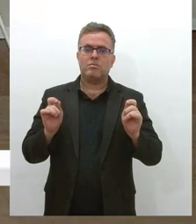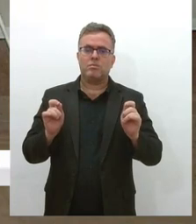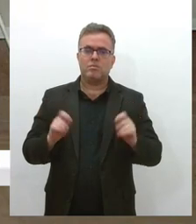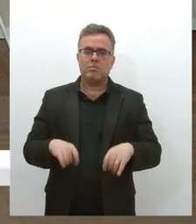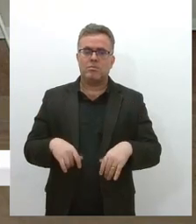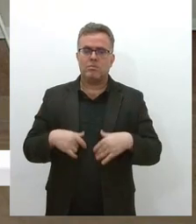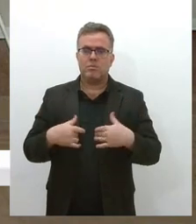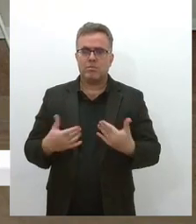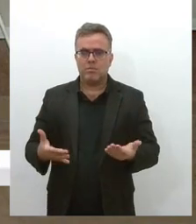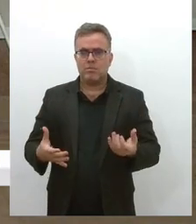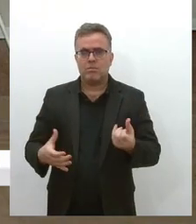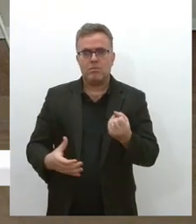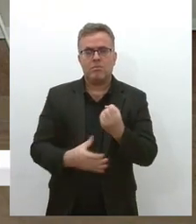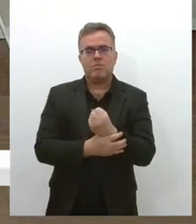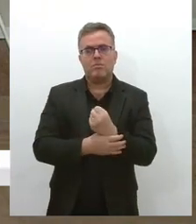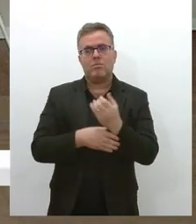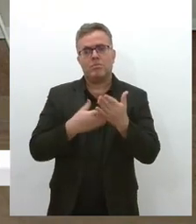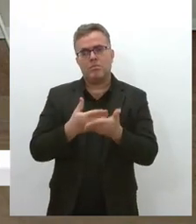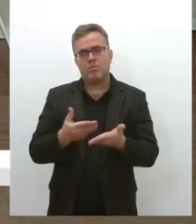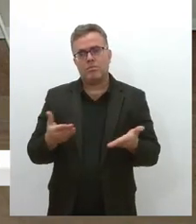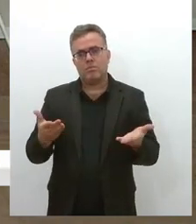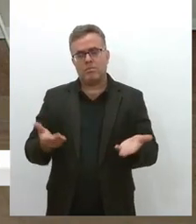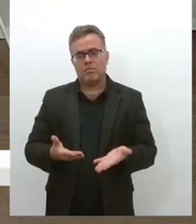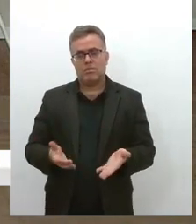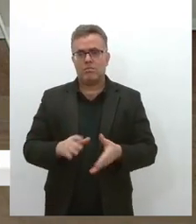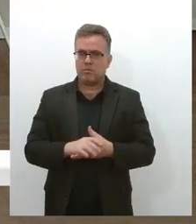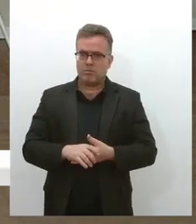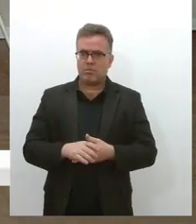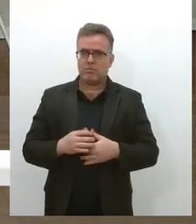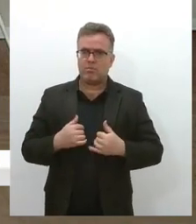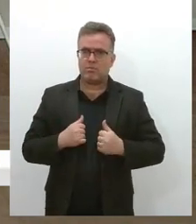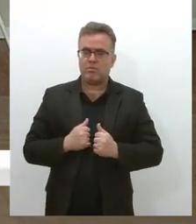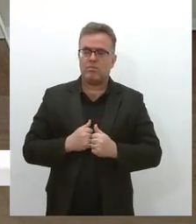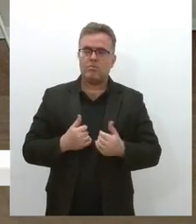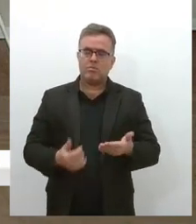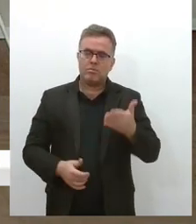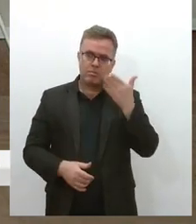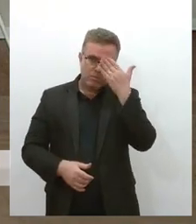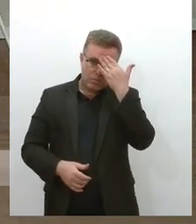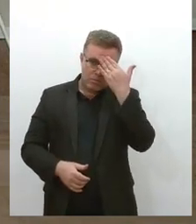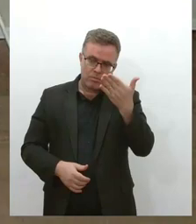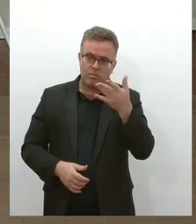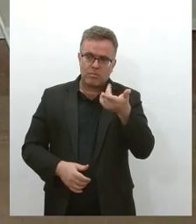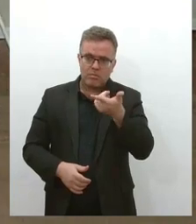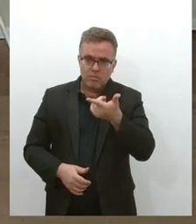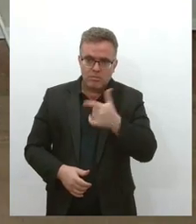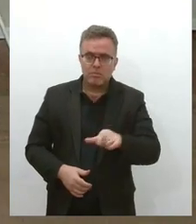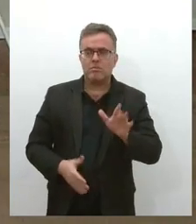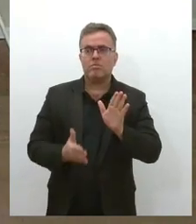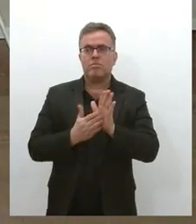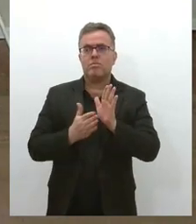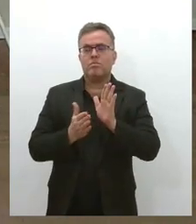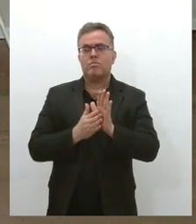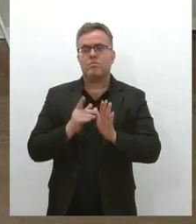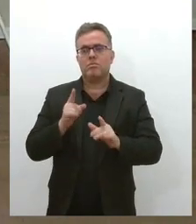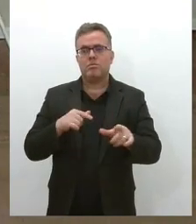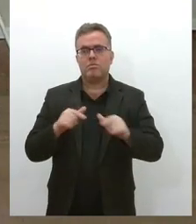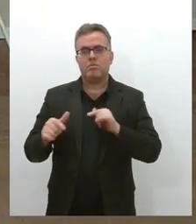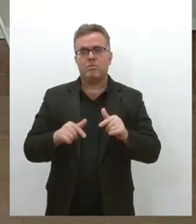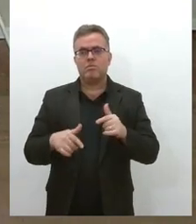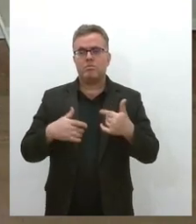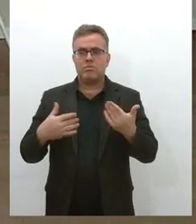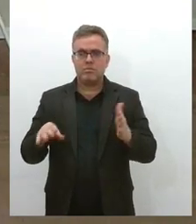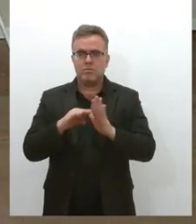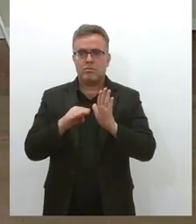desse público que se vê órfão. Roseli, muito obrigada, mais uma vez, parabéns pelo trabalho, o programa está aberto para novas